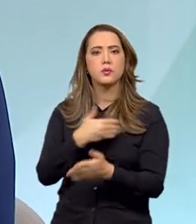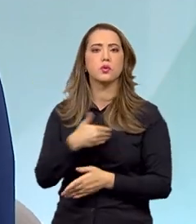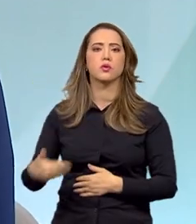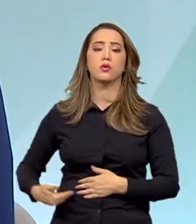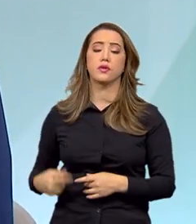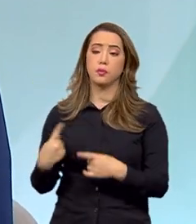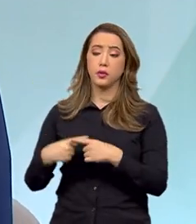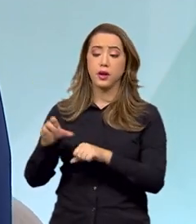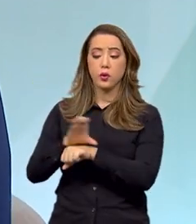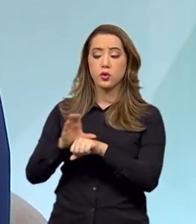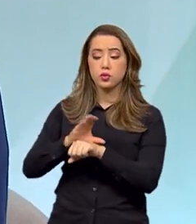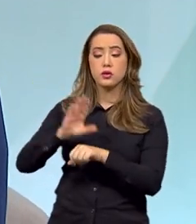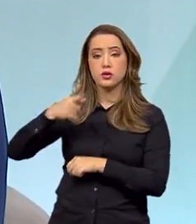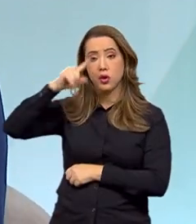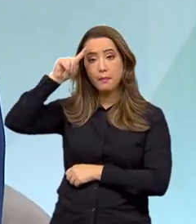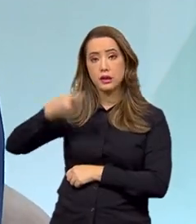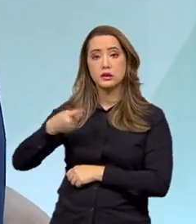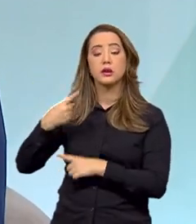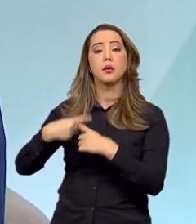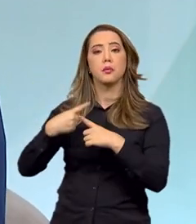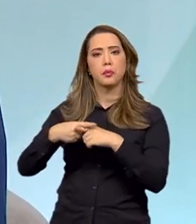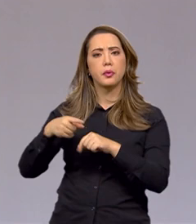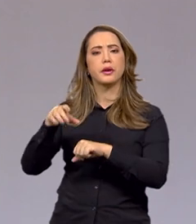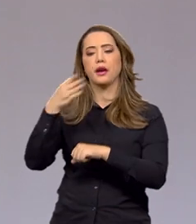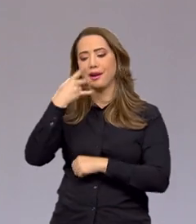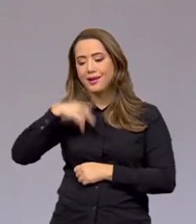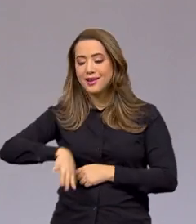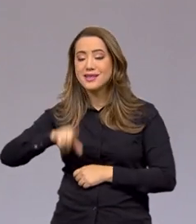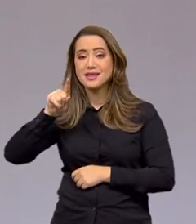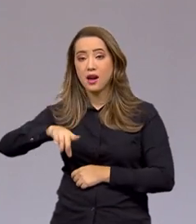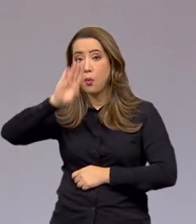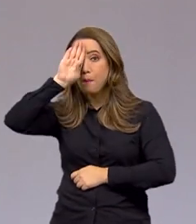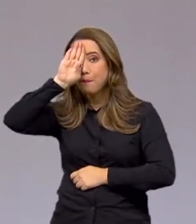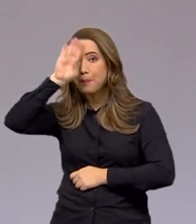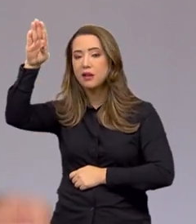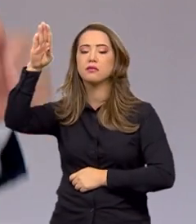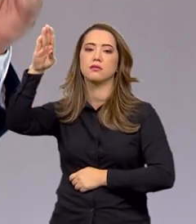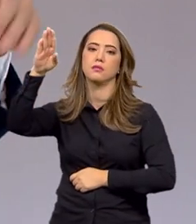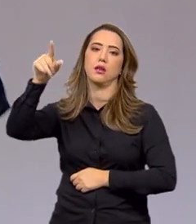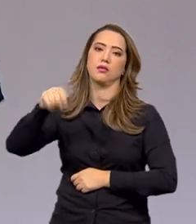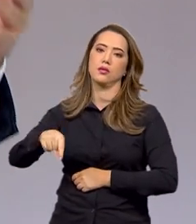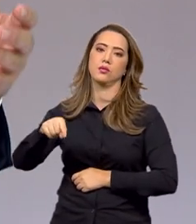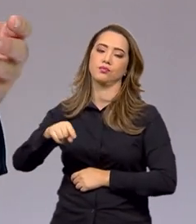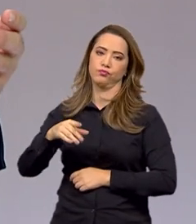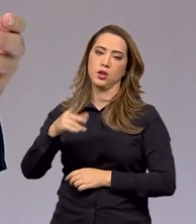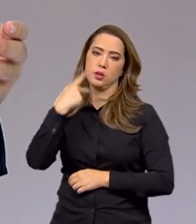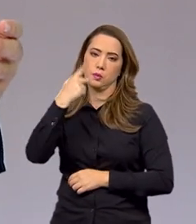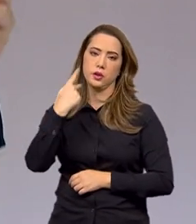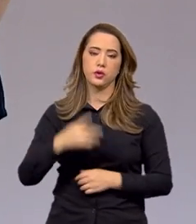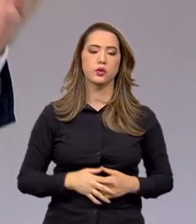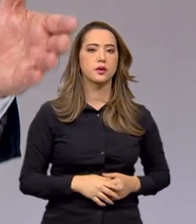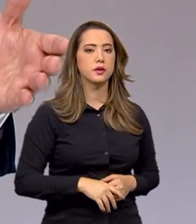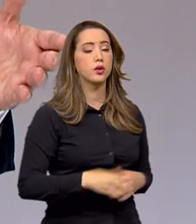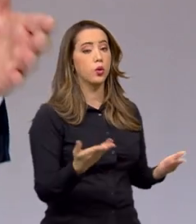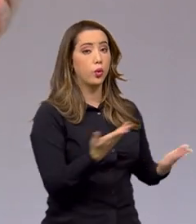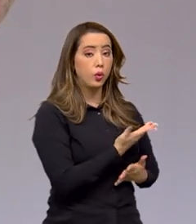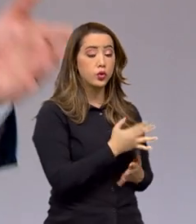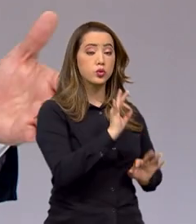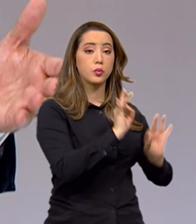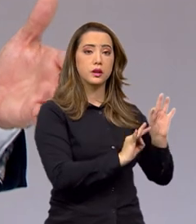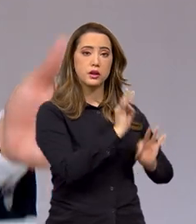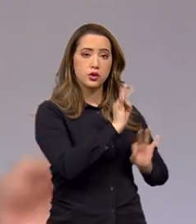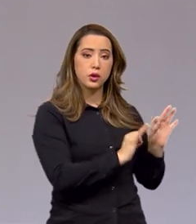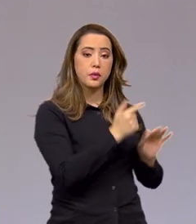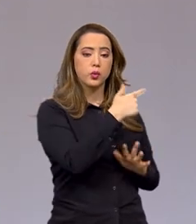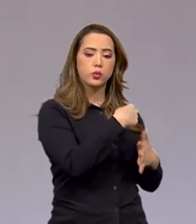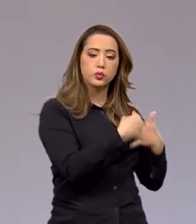que a Constituição já diz, né? Criança como prioridade absoluta. Agora, o plano veio associado a outras entregas. Uma delas é